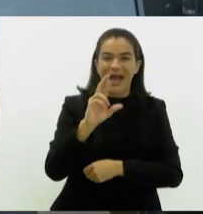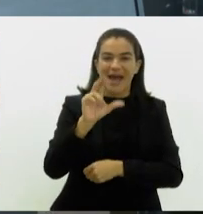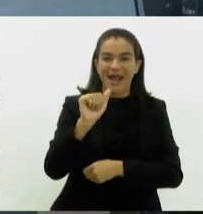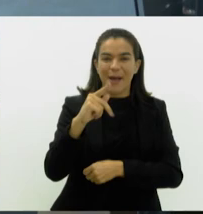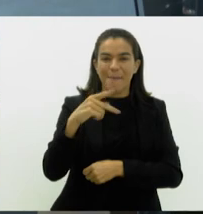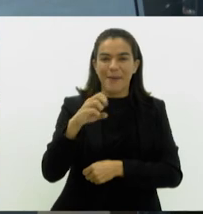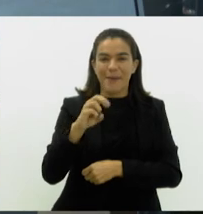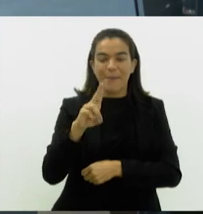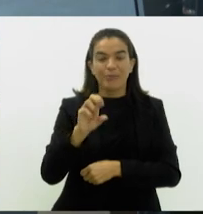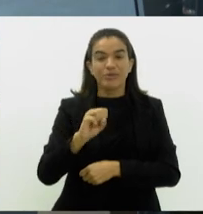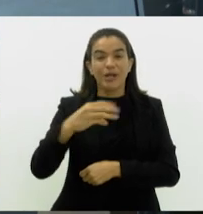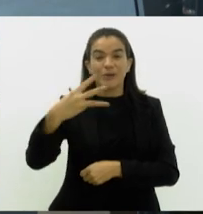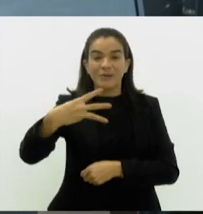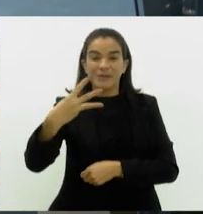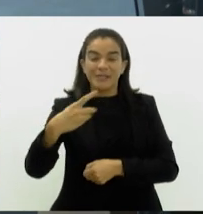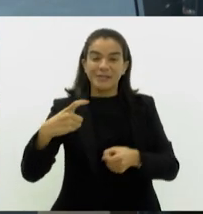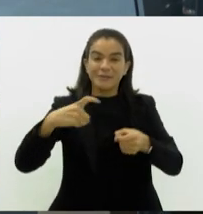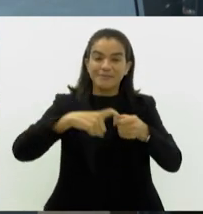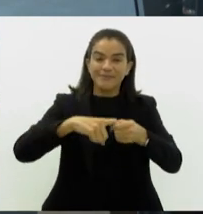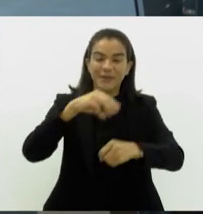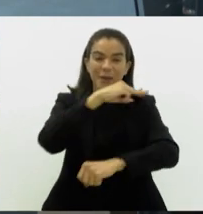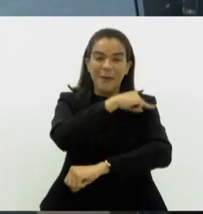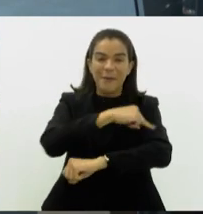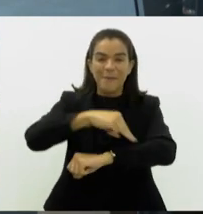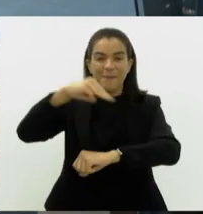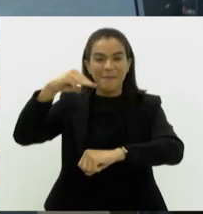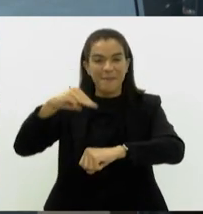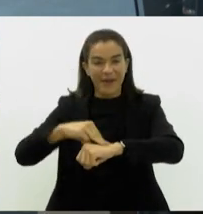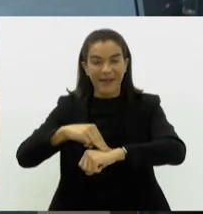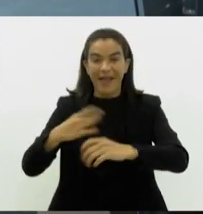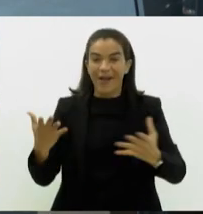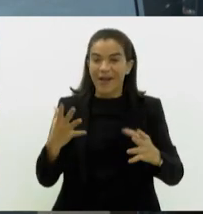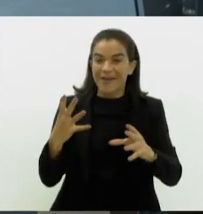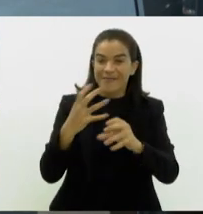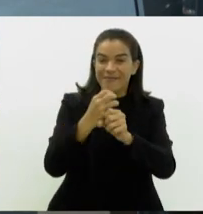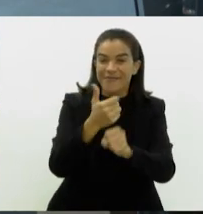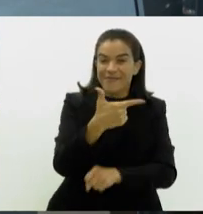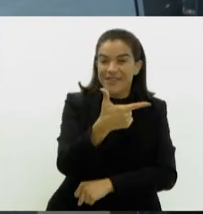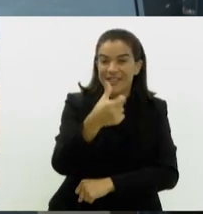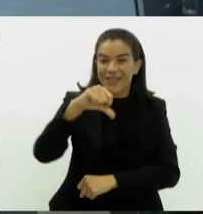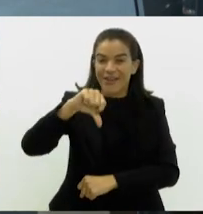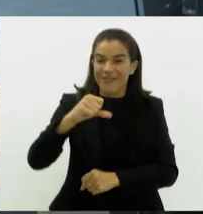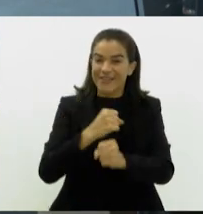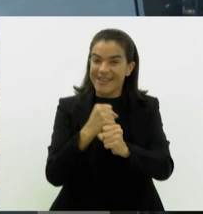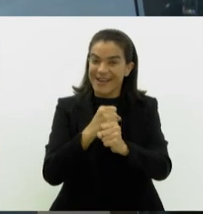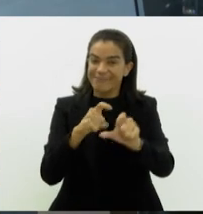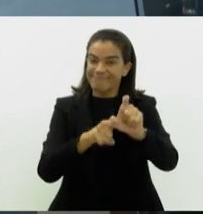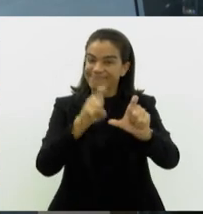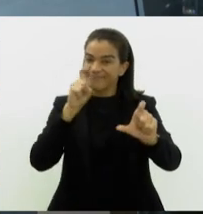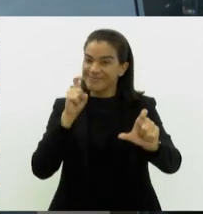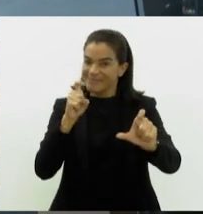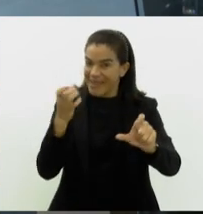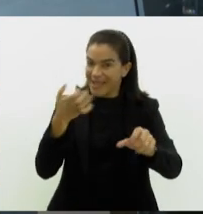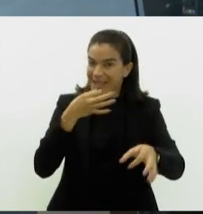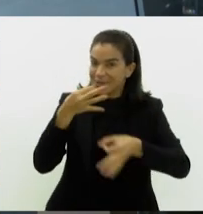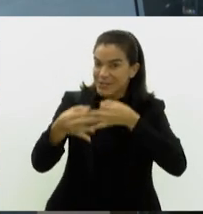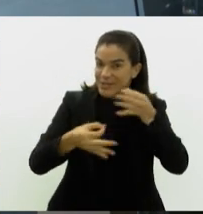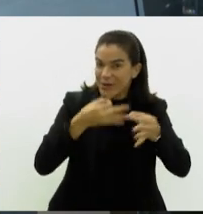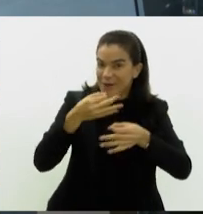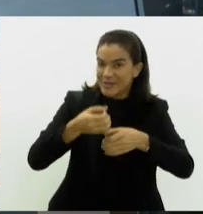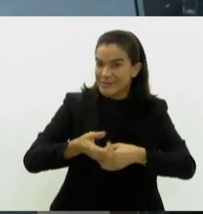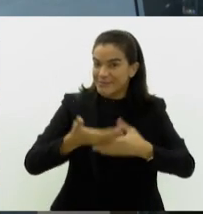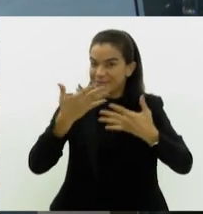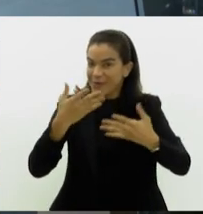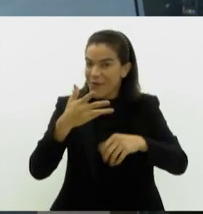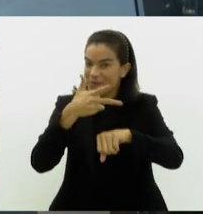era o terceiro distrito de Macaé e está completando 29 anos de emancipação. Se você quiser enviar sugestões ou vídeos aí